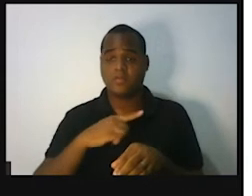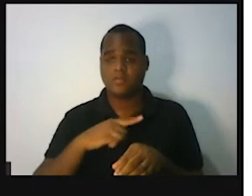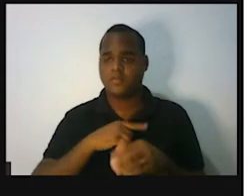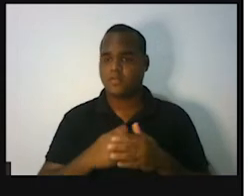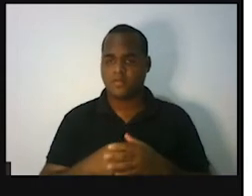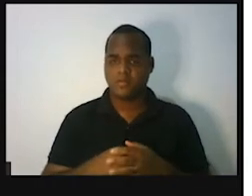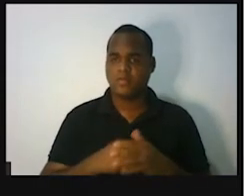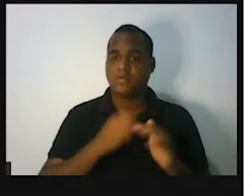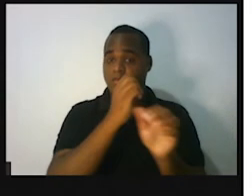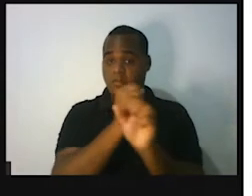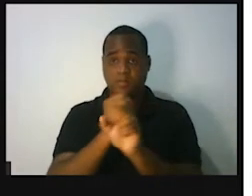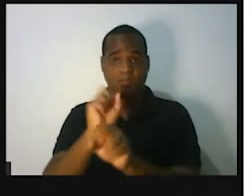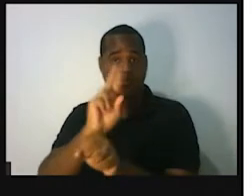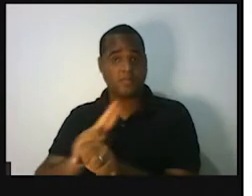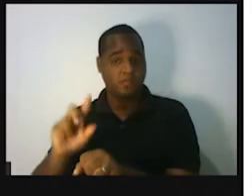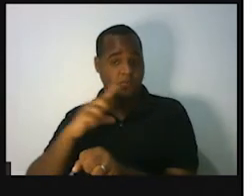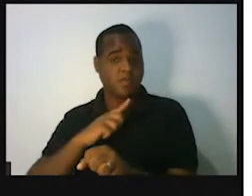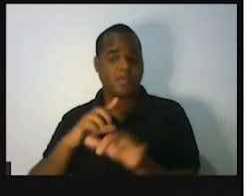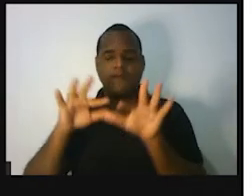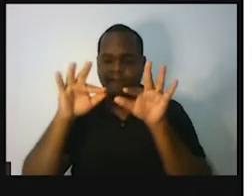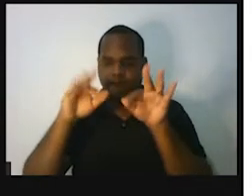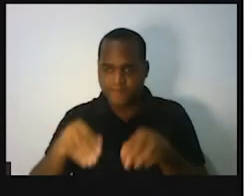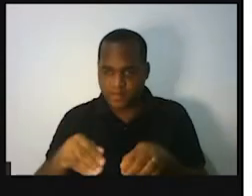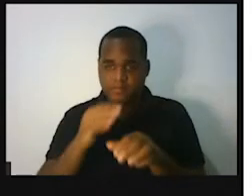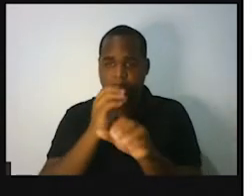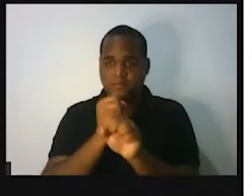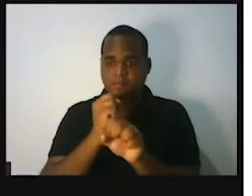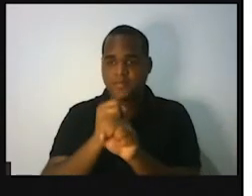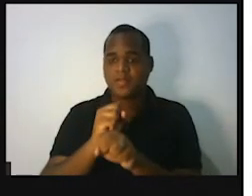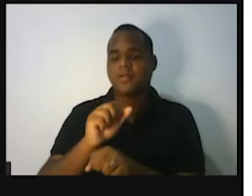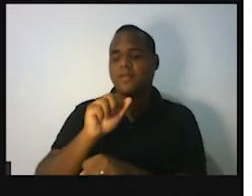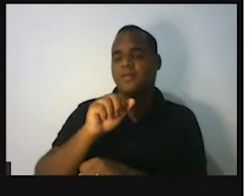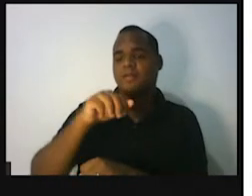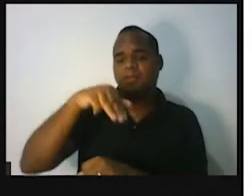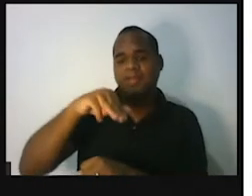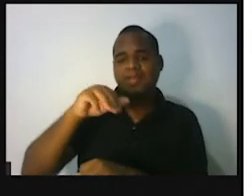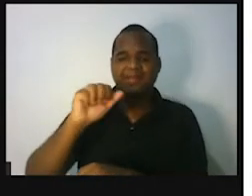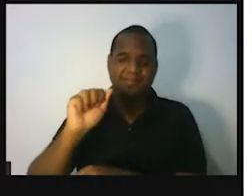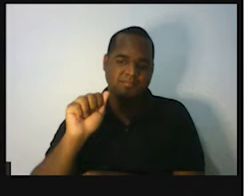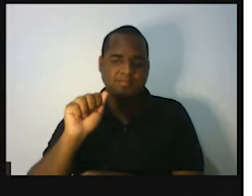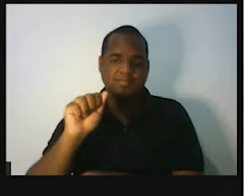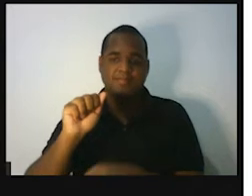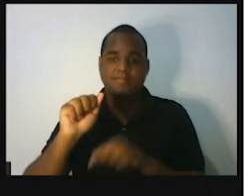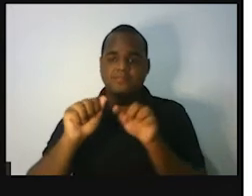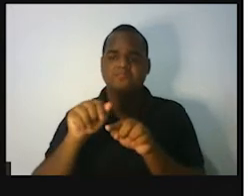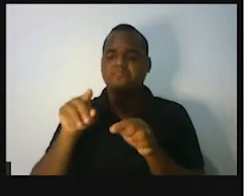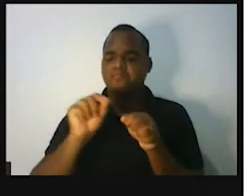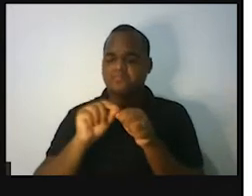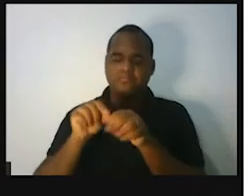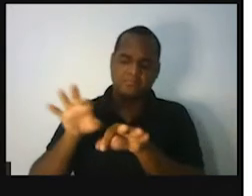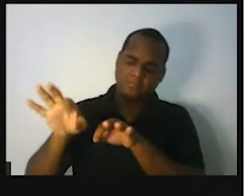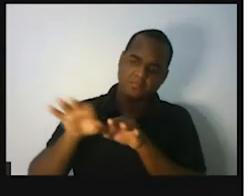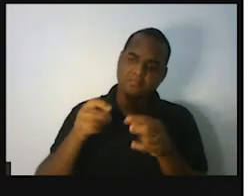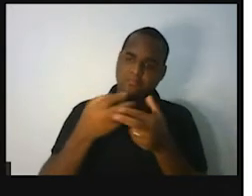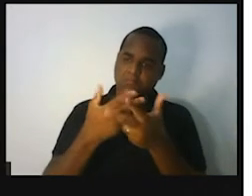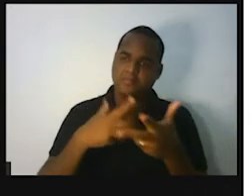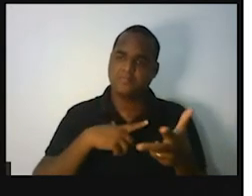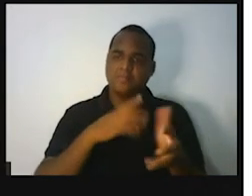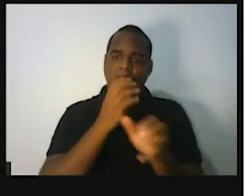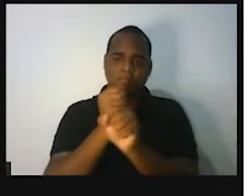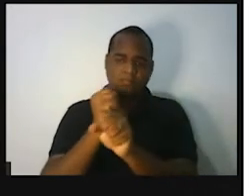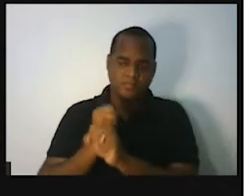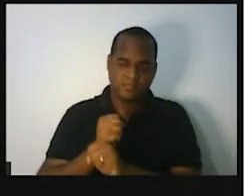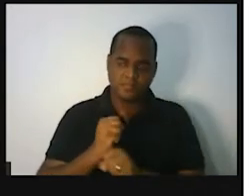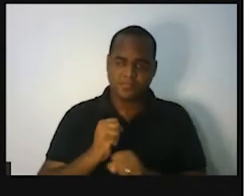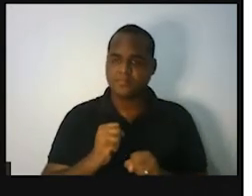usa o cálculo da média aritmética. Tá bom? Então, o que é que eu vou fazer? Eu vou somar os